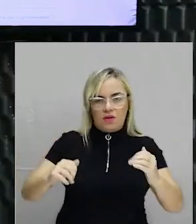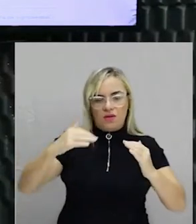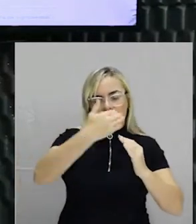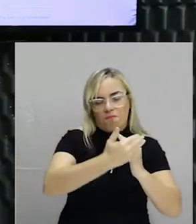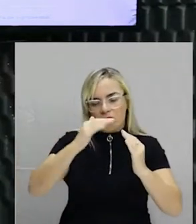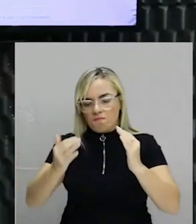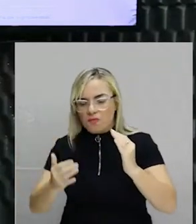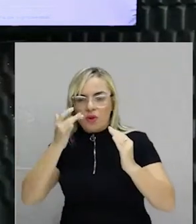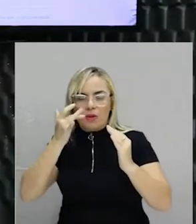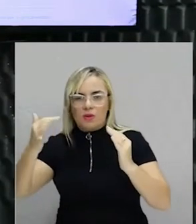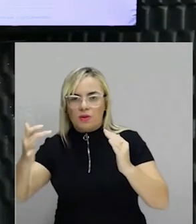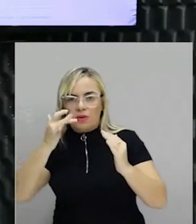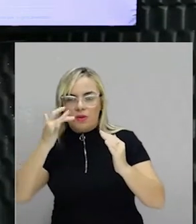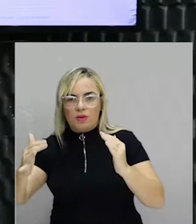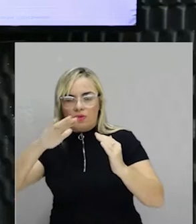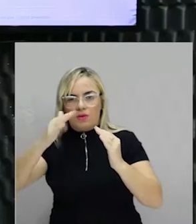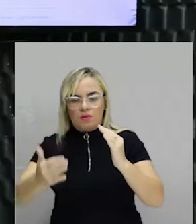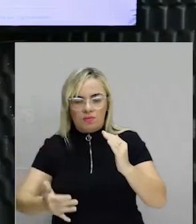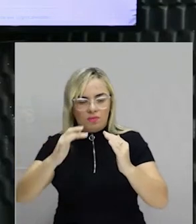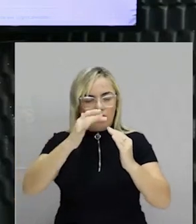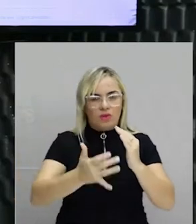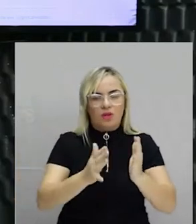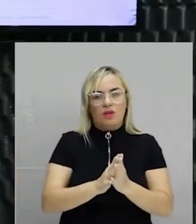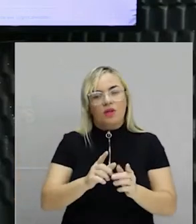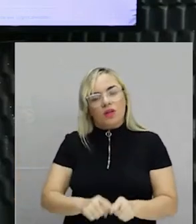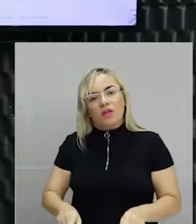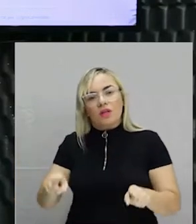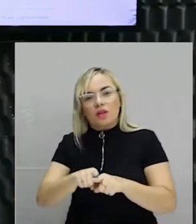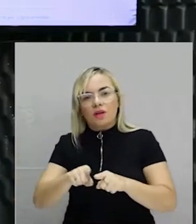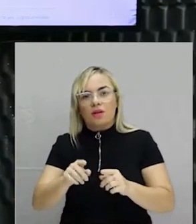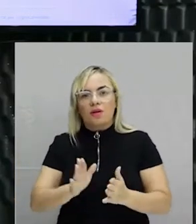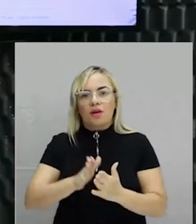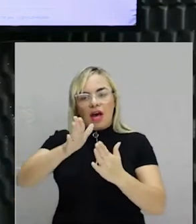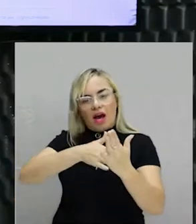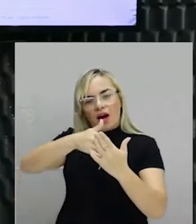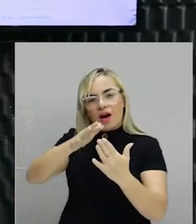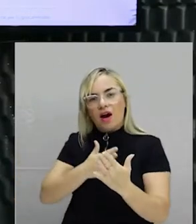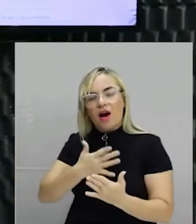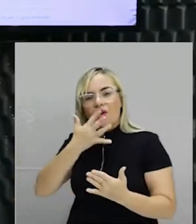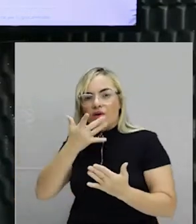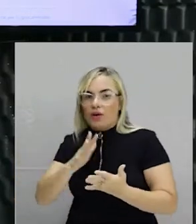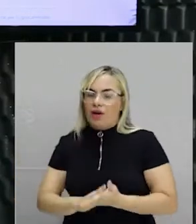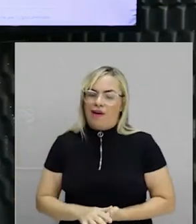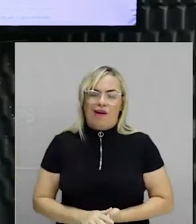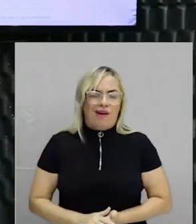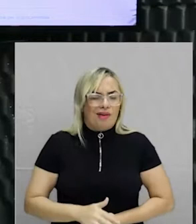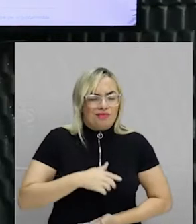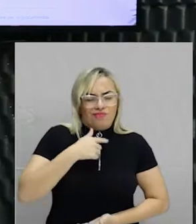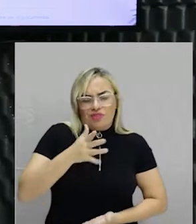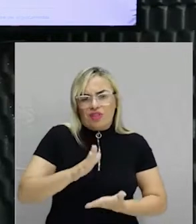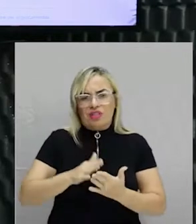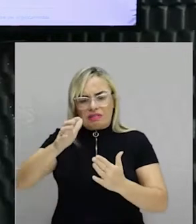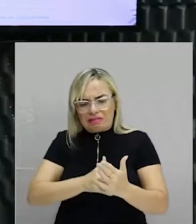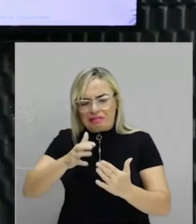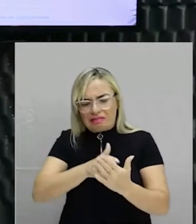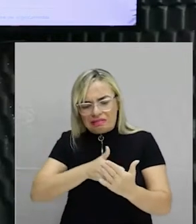Depois dessa camada de ouro, se colocava a tinta. Então, ninguém ia raspar para perder a qualidade da escultura. E aí, passava.